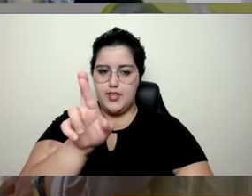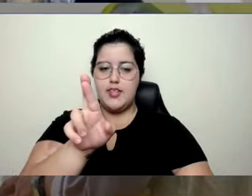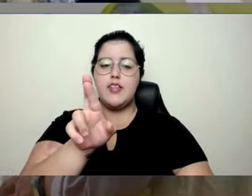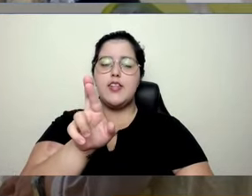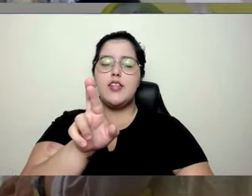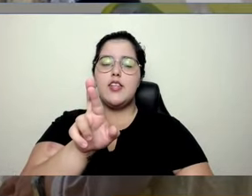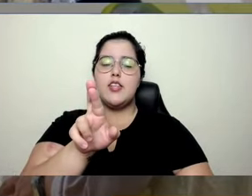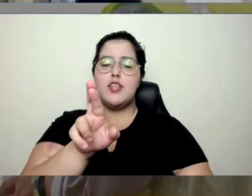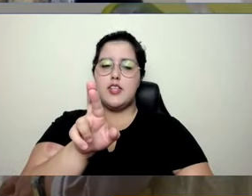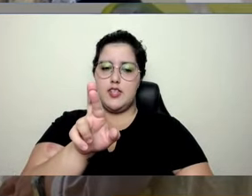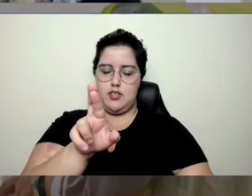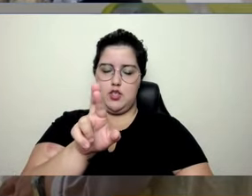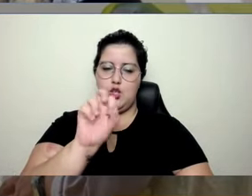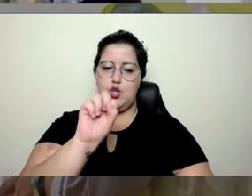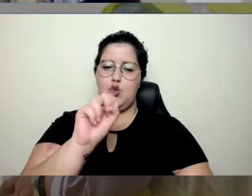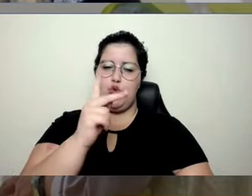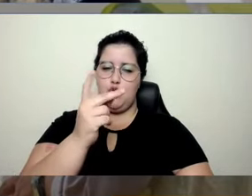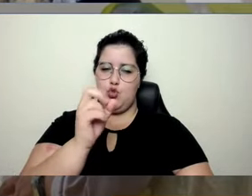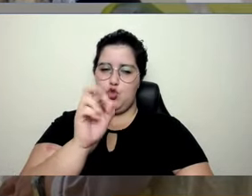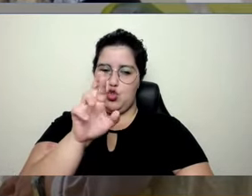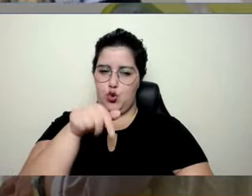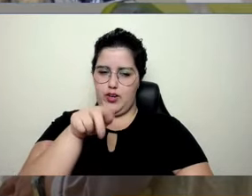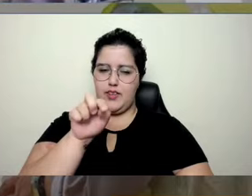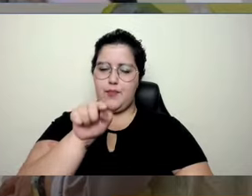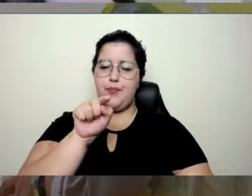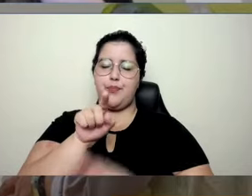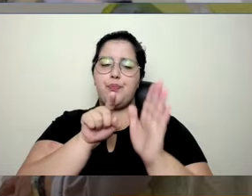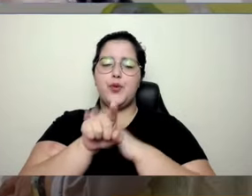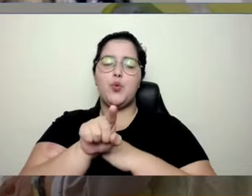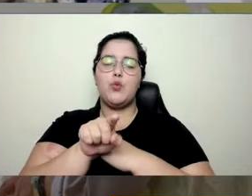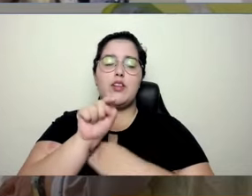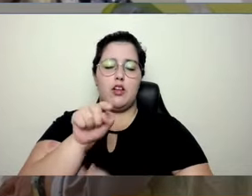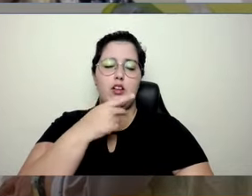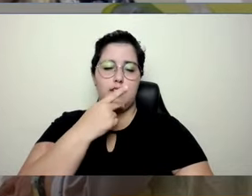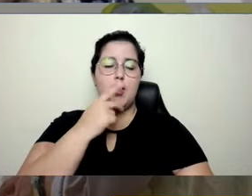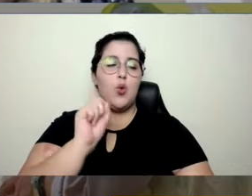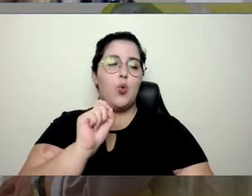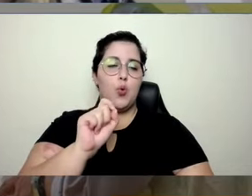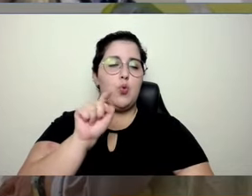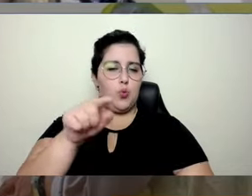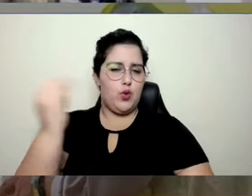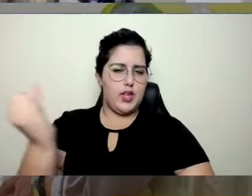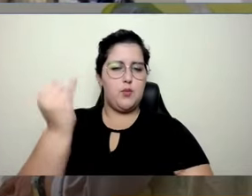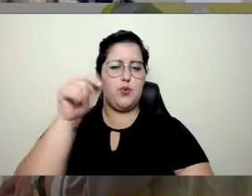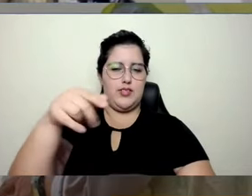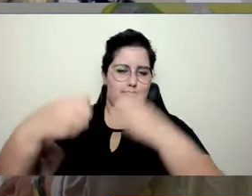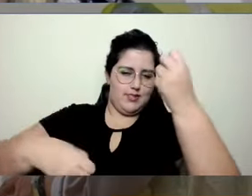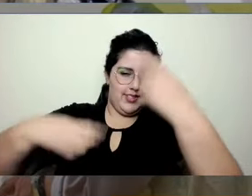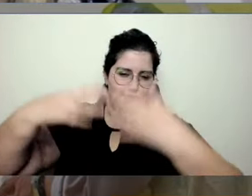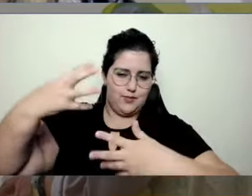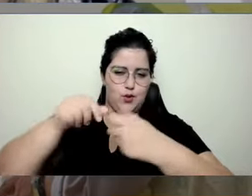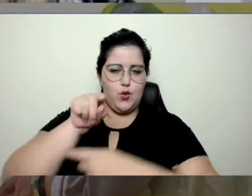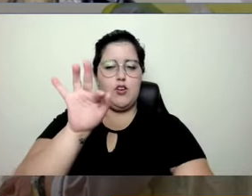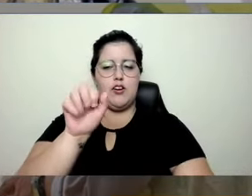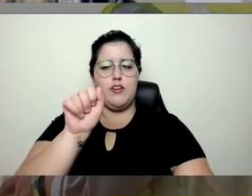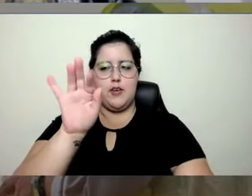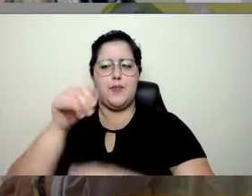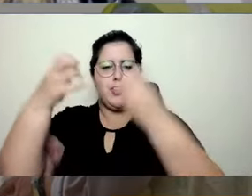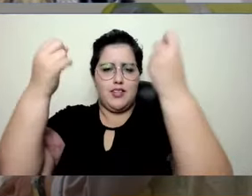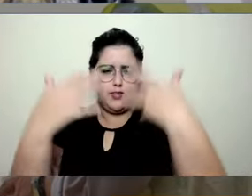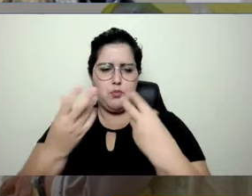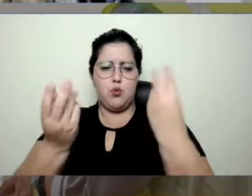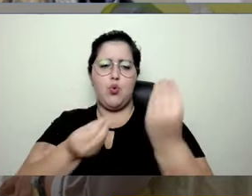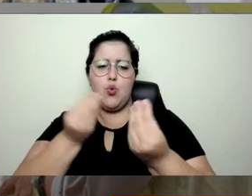Choque, ele coloca aqui que é relevante a sua fala em relação às técnicas de ensino